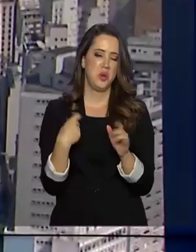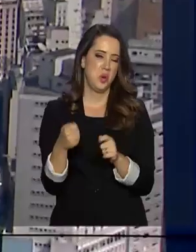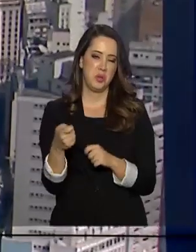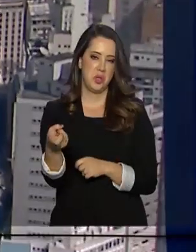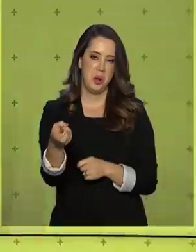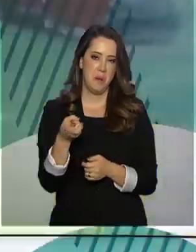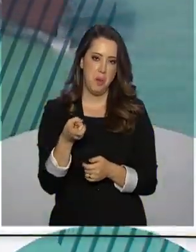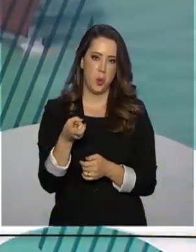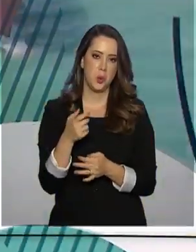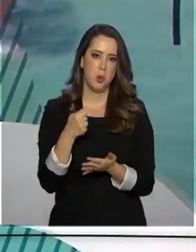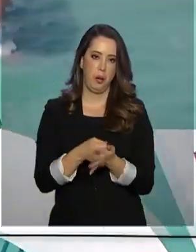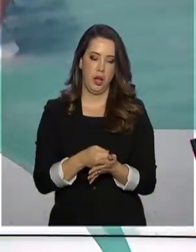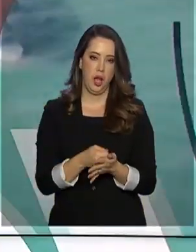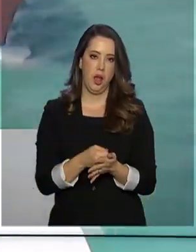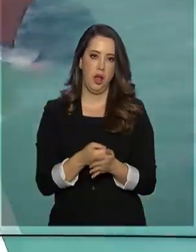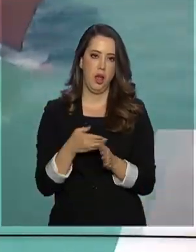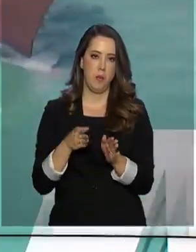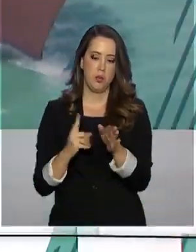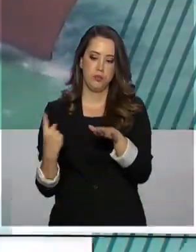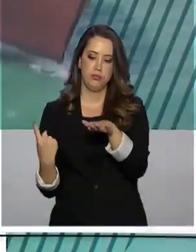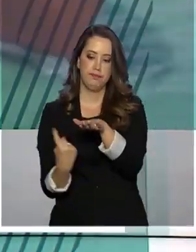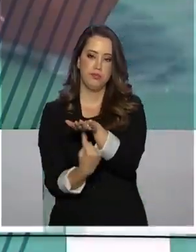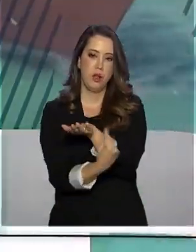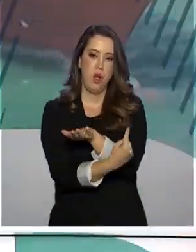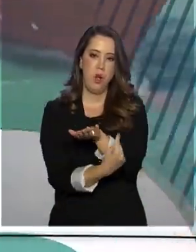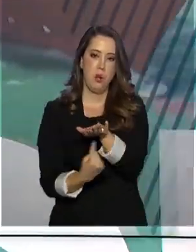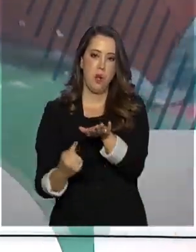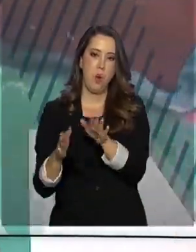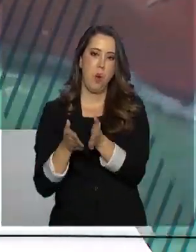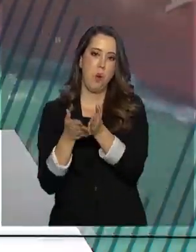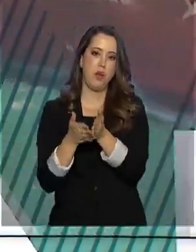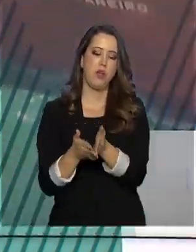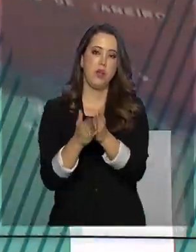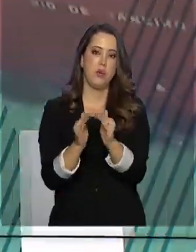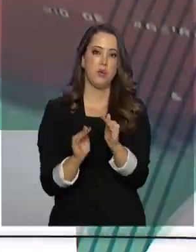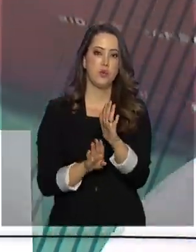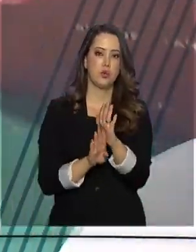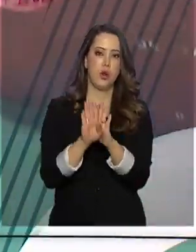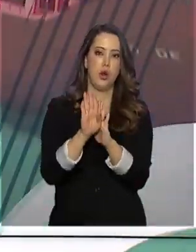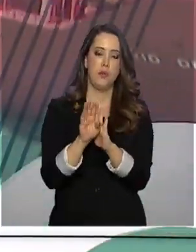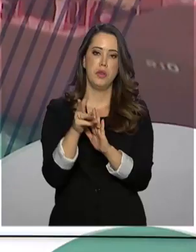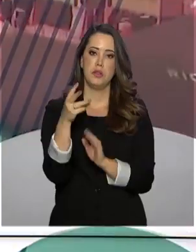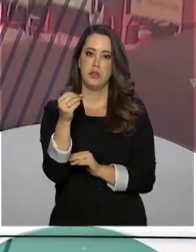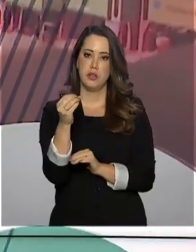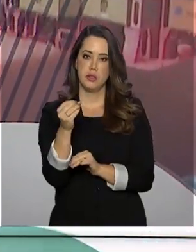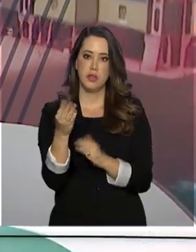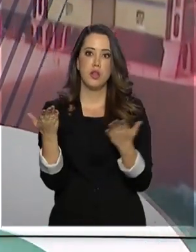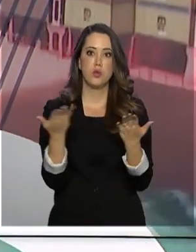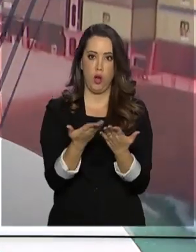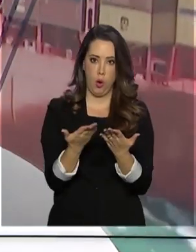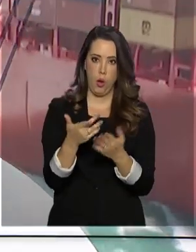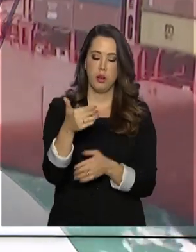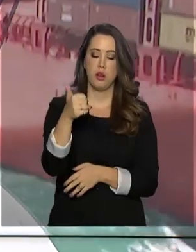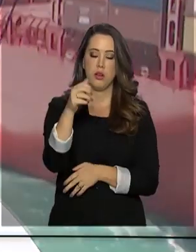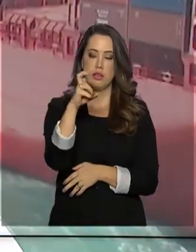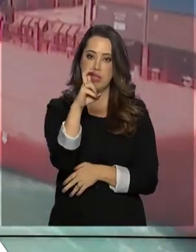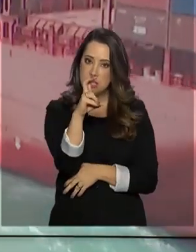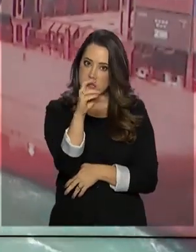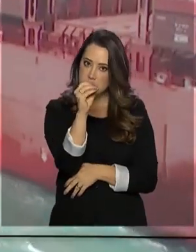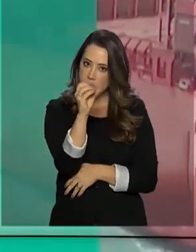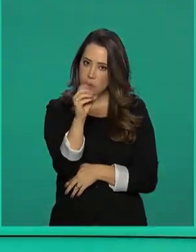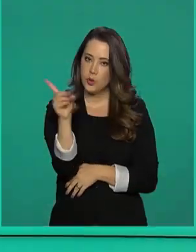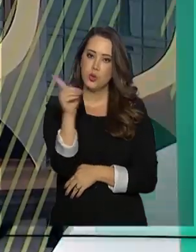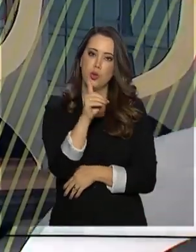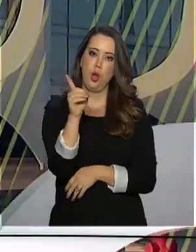cruza a fronteira do Brasil por via terrestre ou por rio vai subir de 300 para 500 dólares por pessoa. A